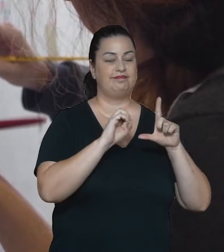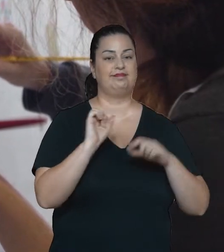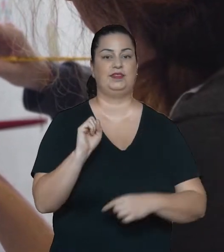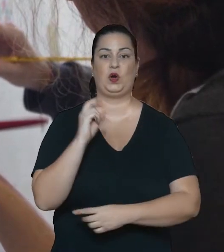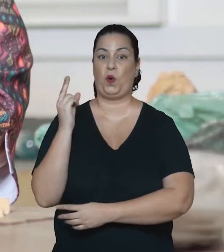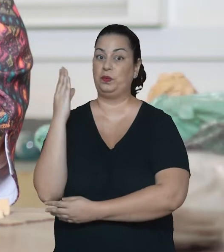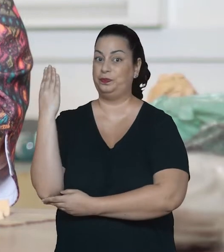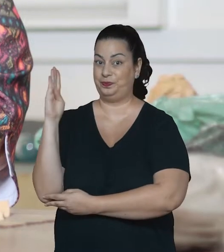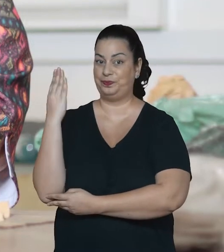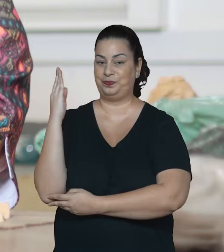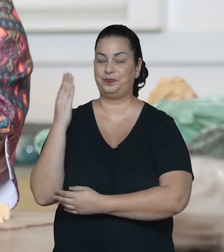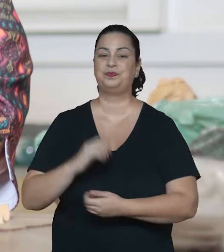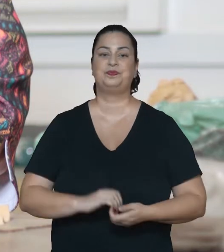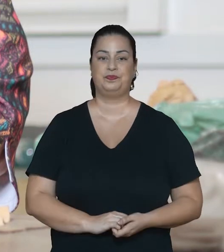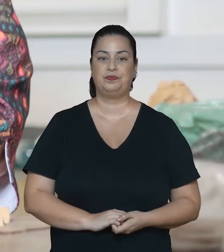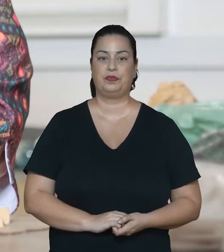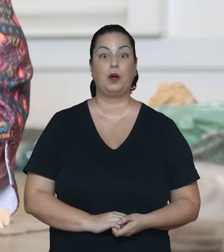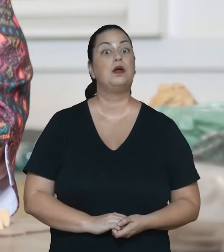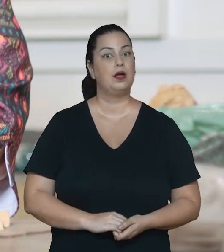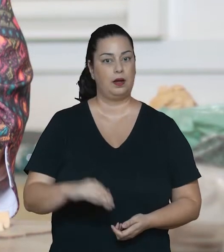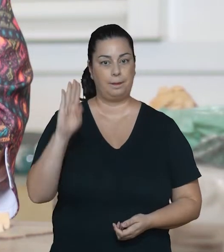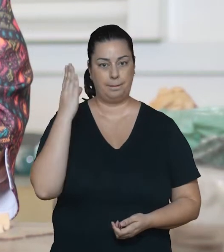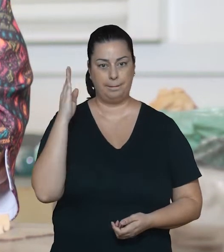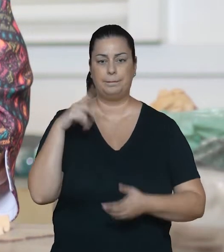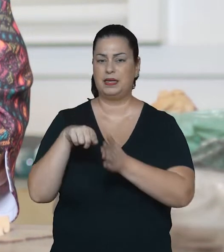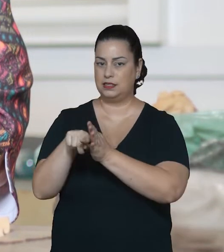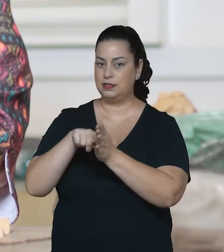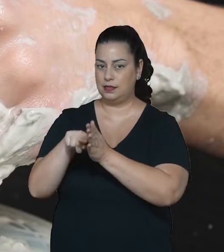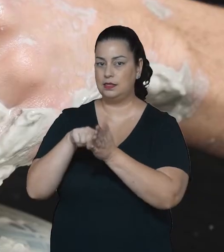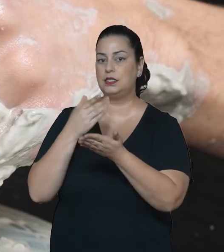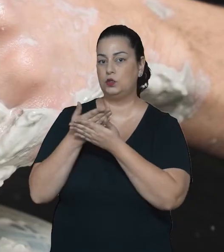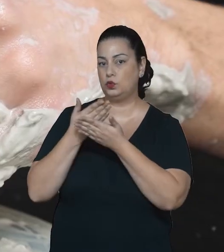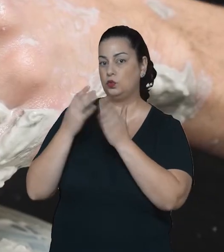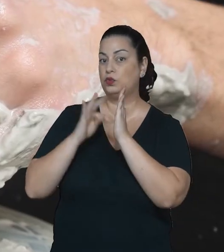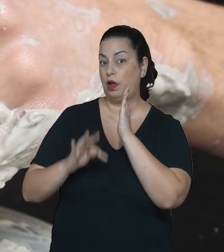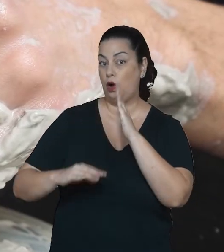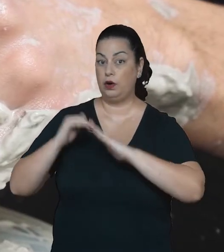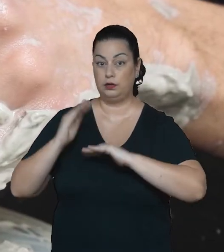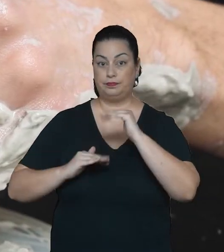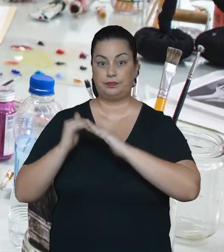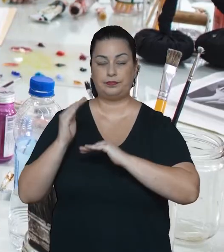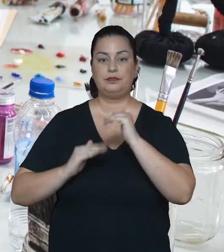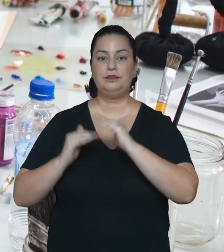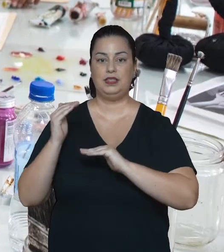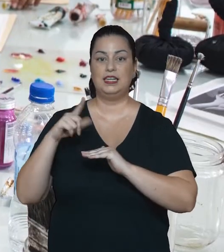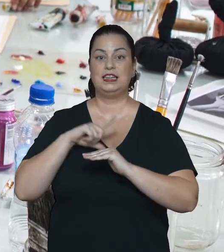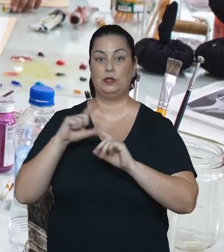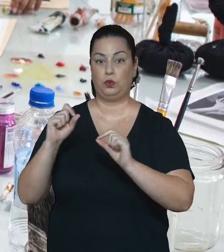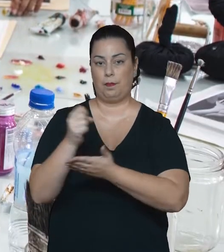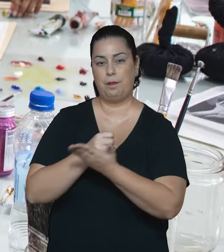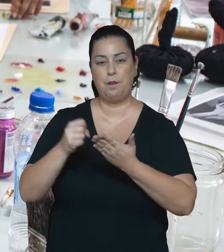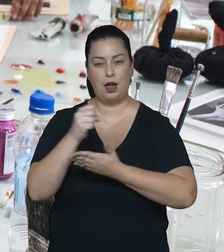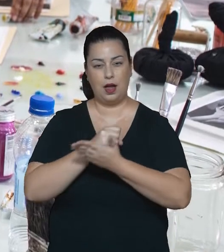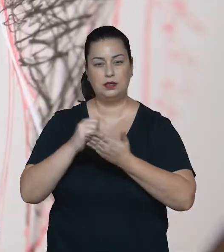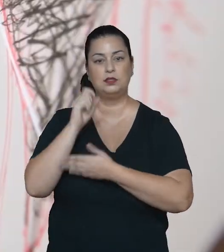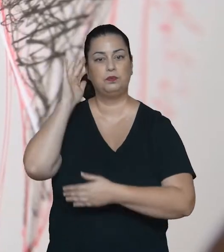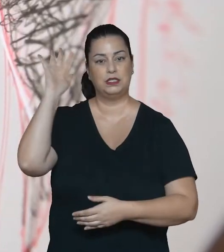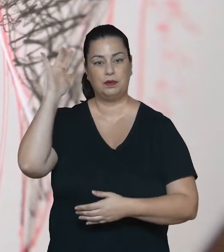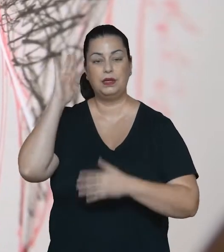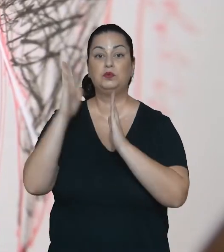licenciatura. O bacharelado consiste em pesquisas e estudos teóricos e práticos articulados a um pensamento